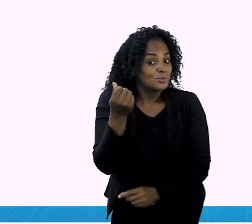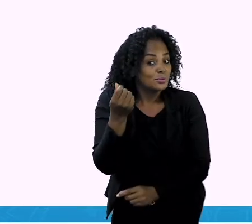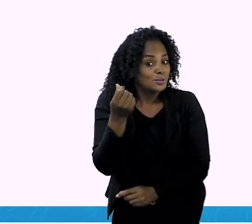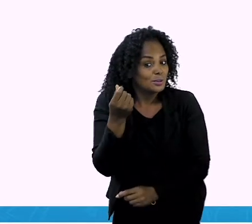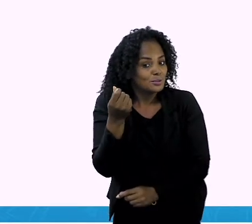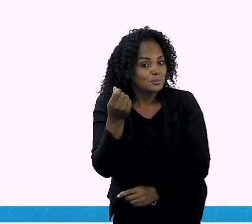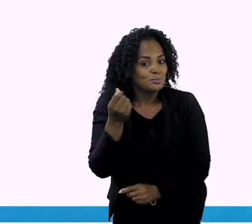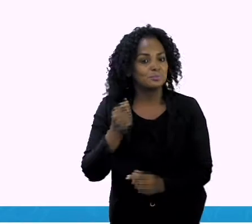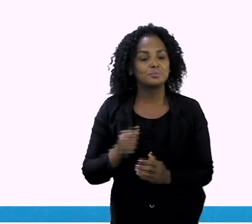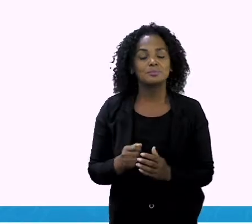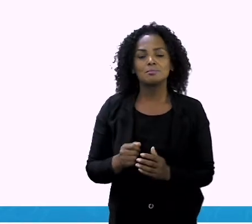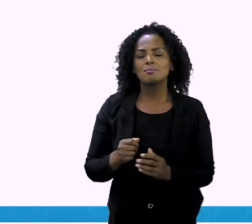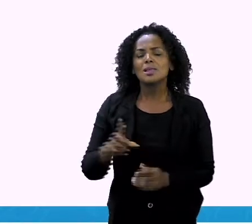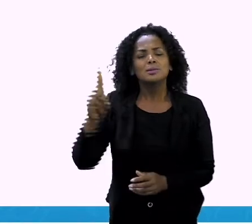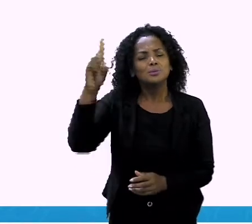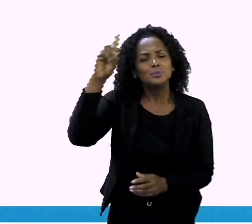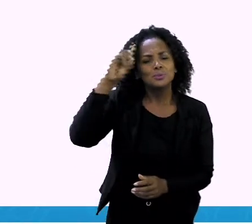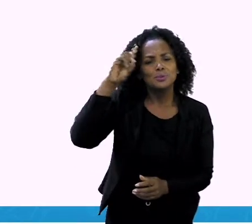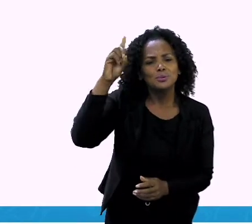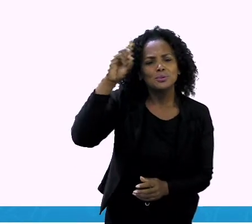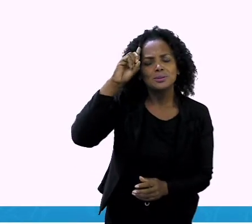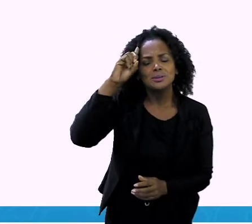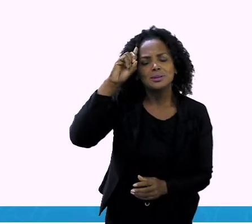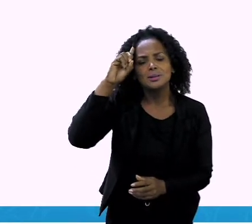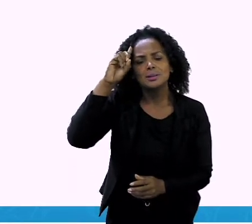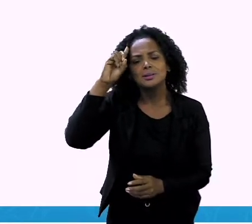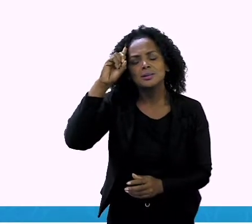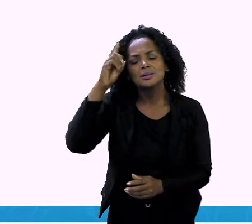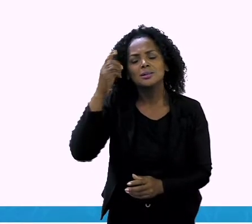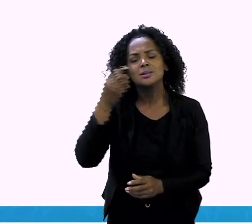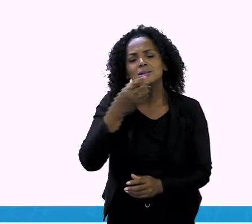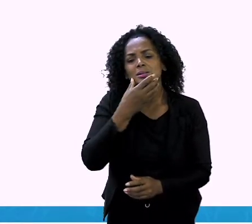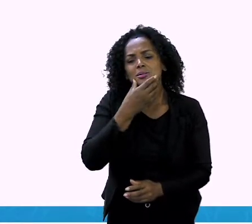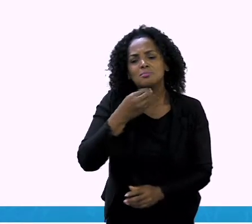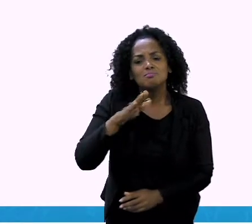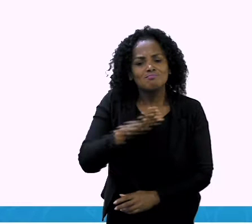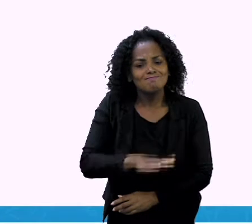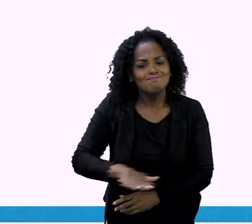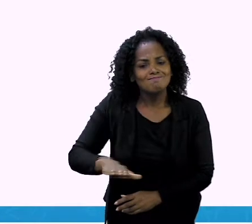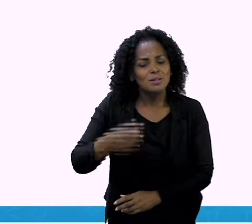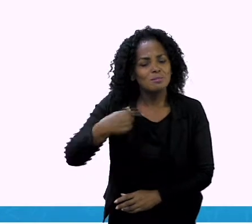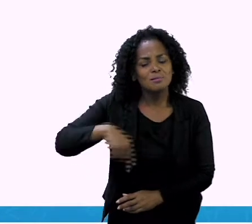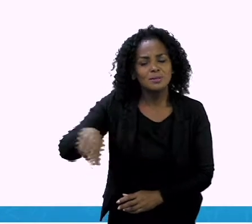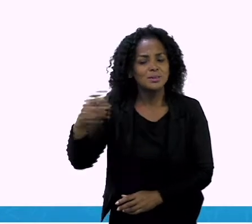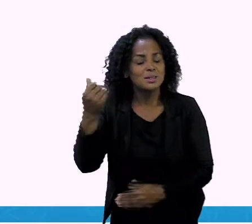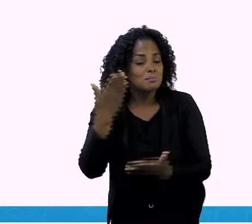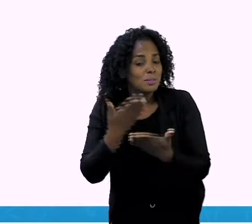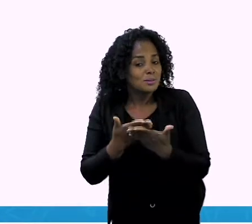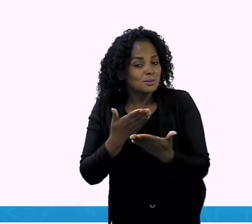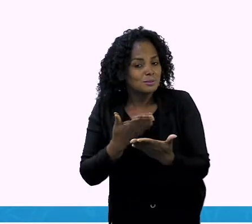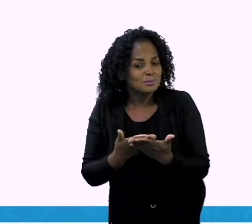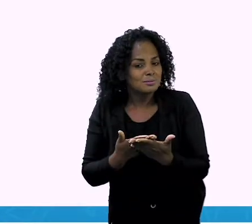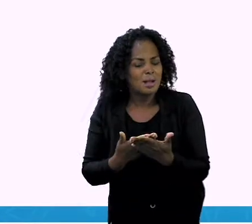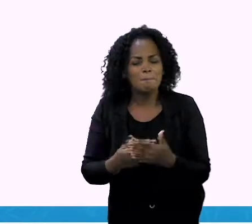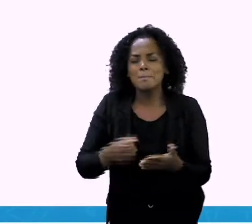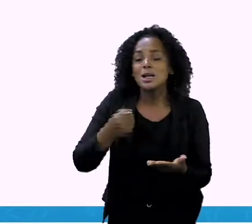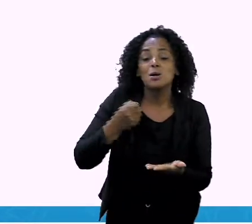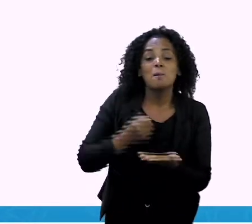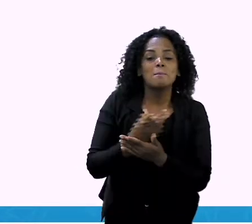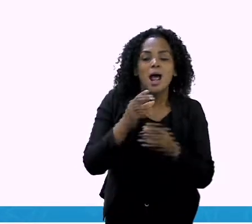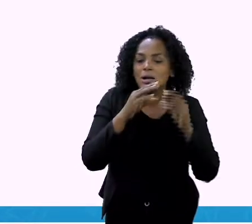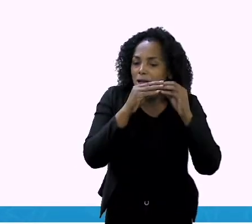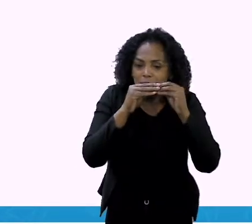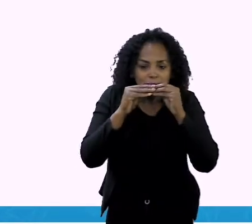pouco. Todos os dias, Catapimba levava dinheiro para a escola para comprar o